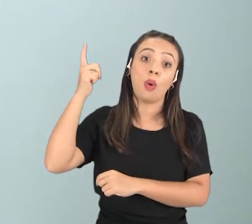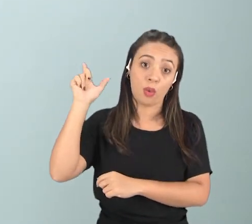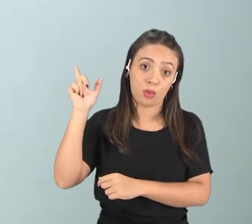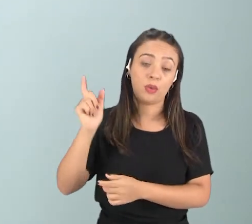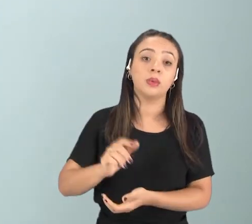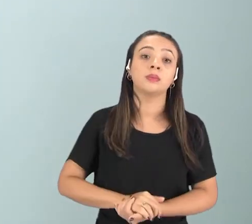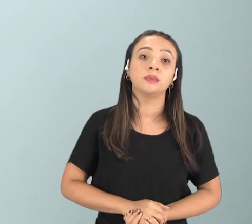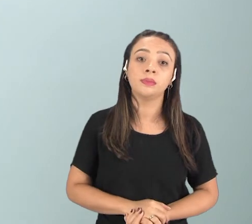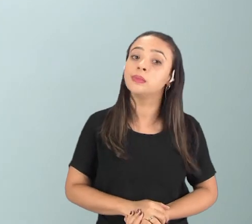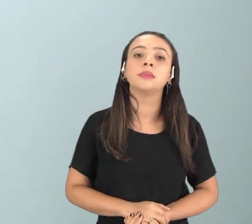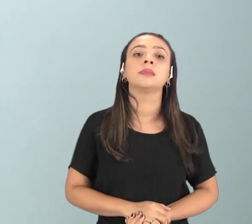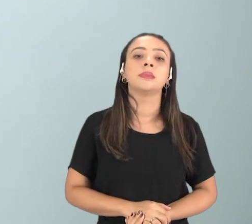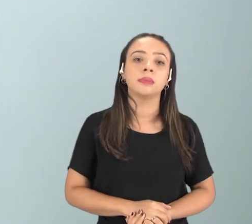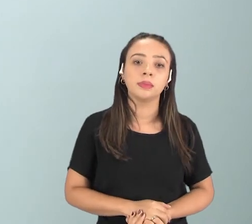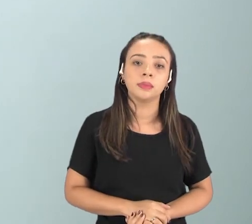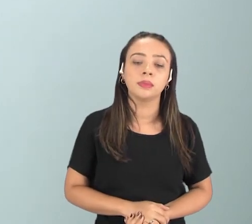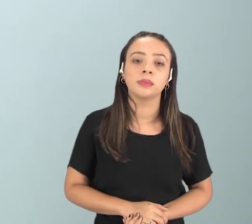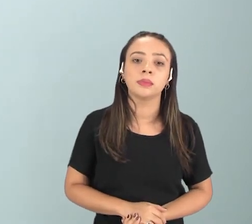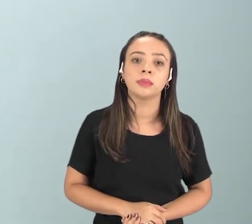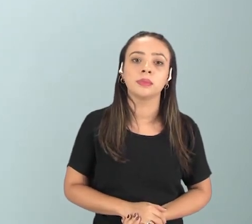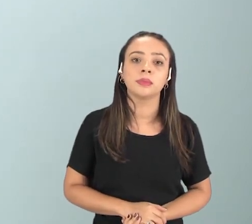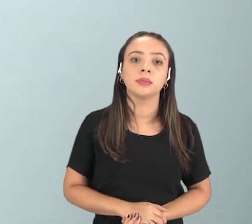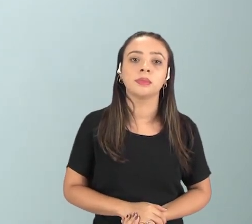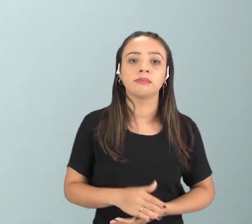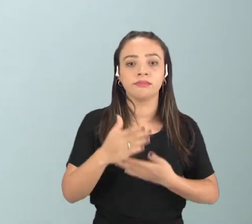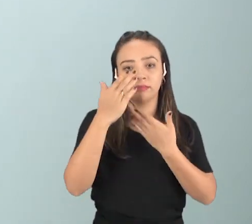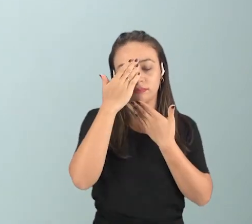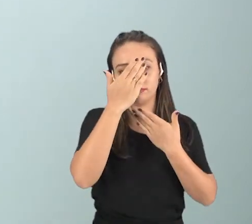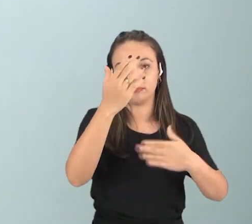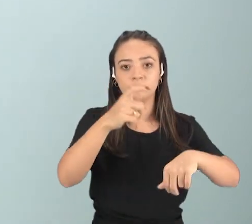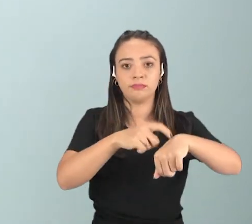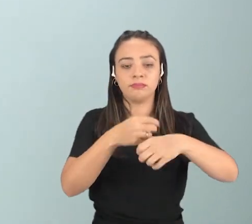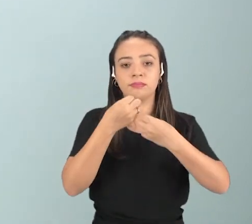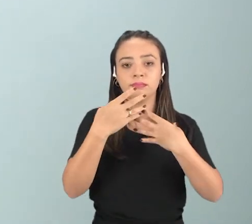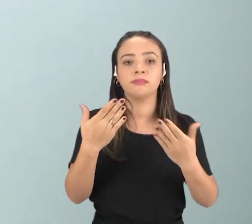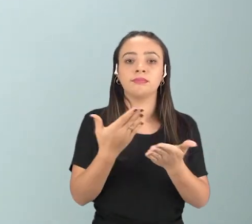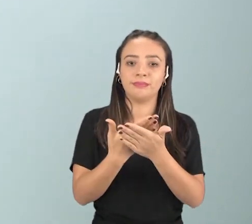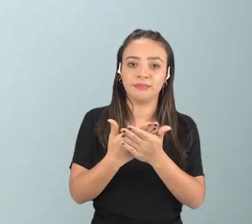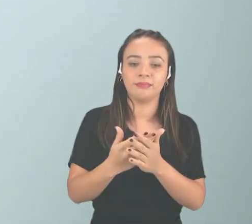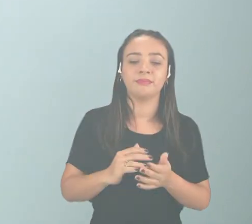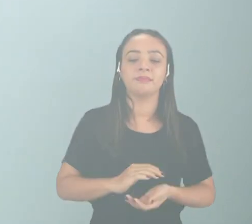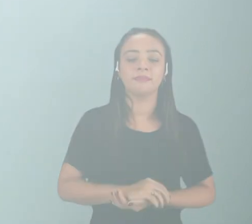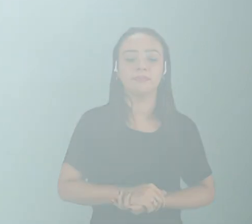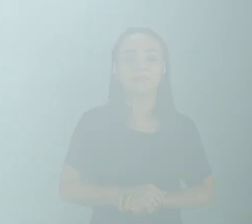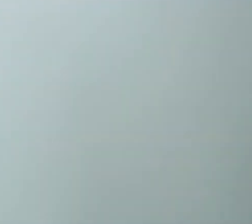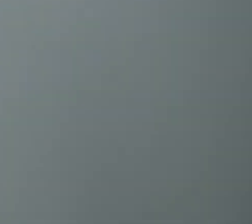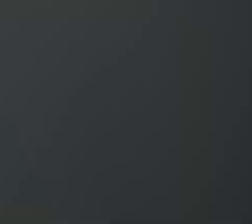vocês possam assistir quantas vezes forem necessário, tá bom? Agradeço pelo tempo, bons estudos e até a próxima.